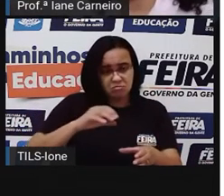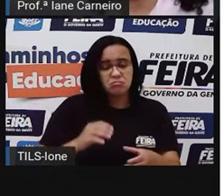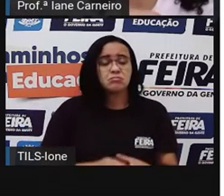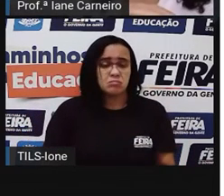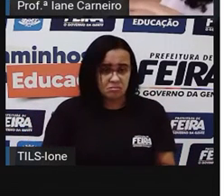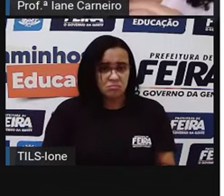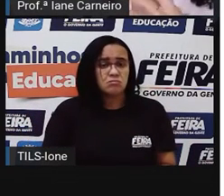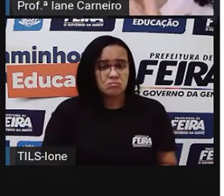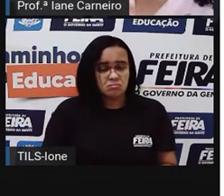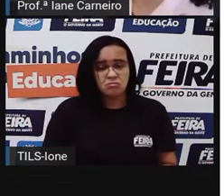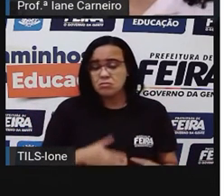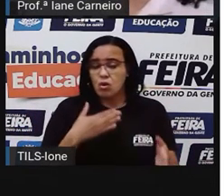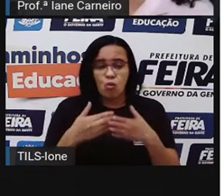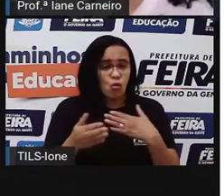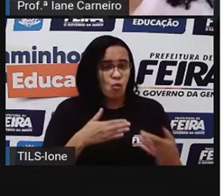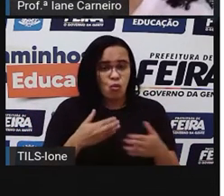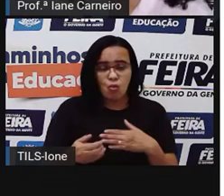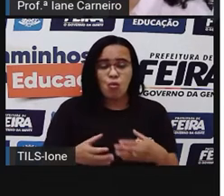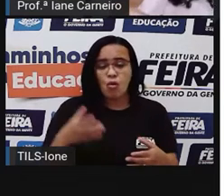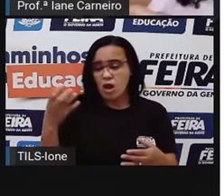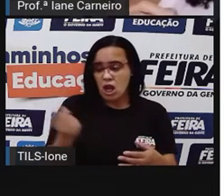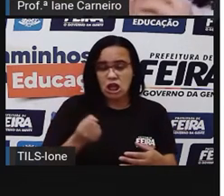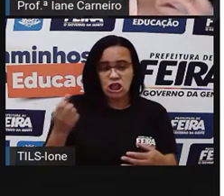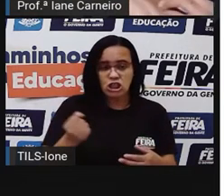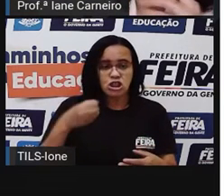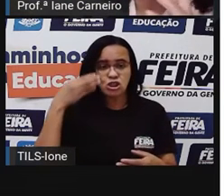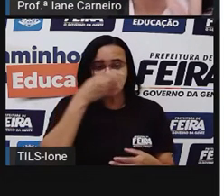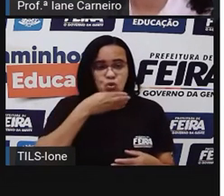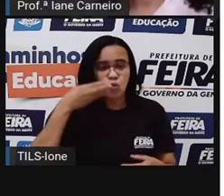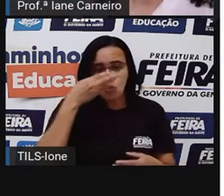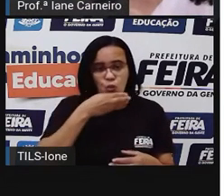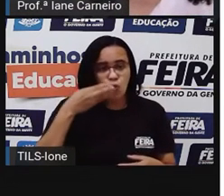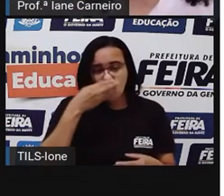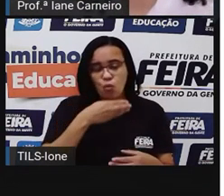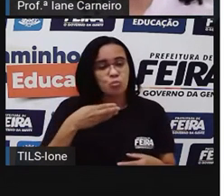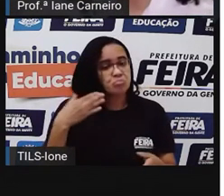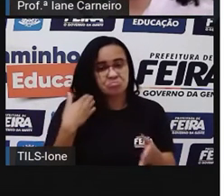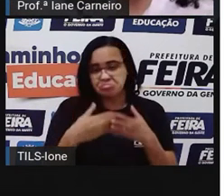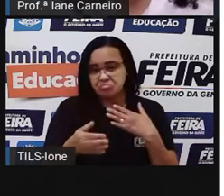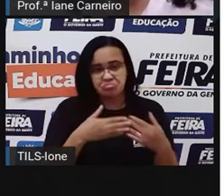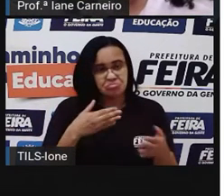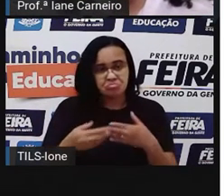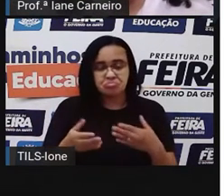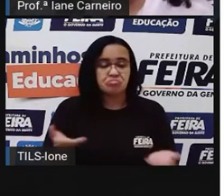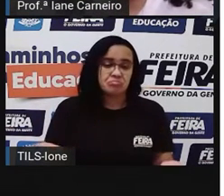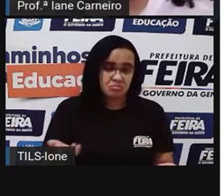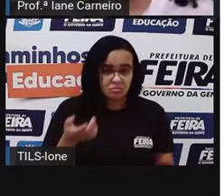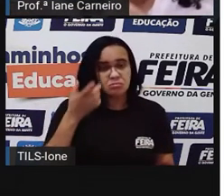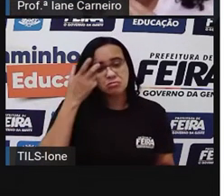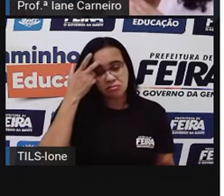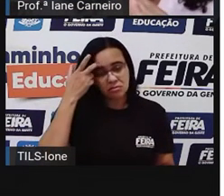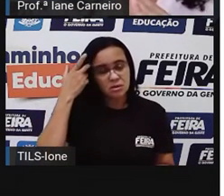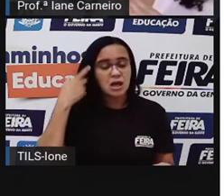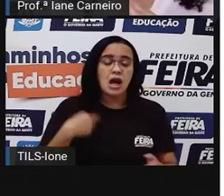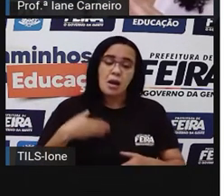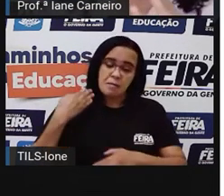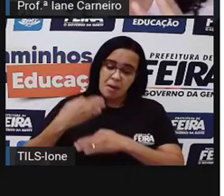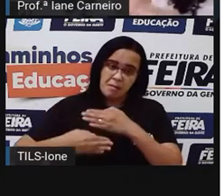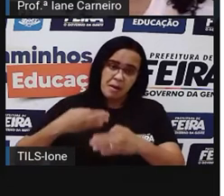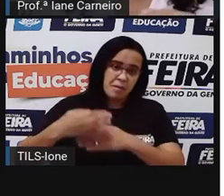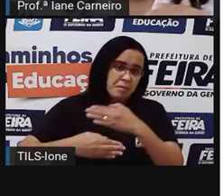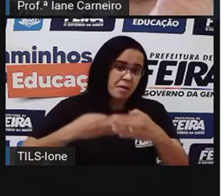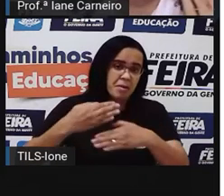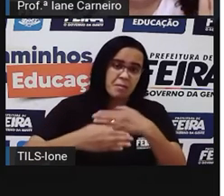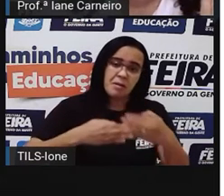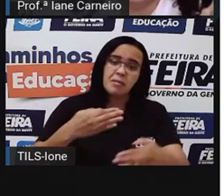condensado, tem outro. Se for creme de leite, tem outro. Se for queijo, tem... Aí, faz todo o processamento lá, né? Da